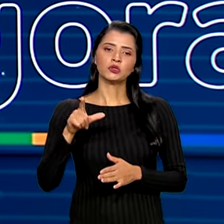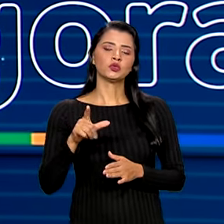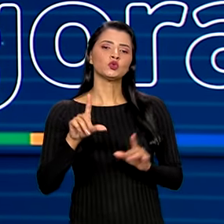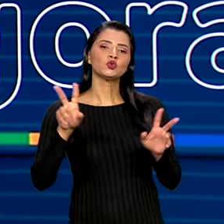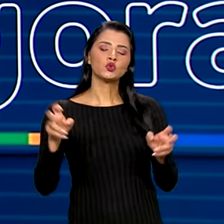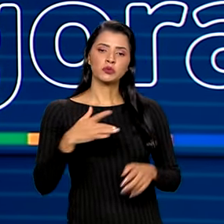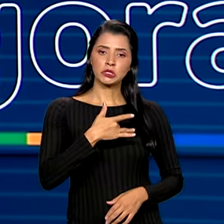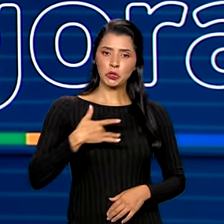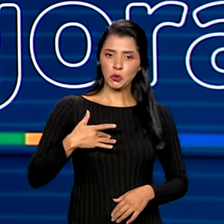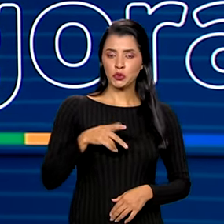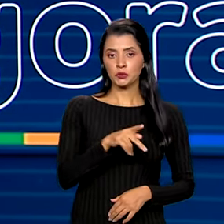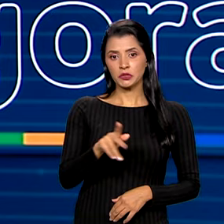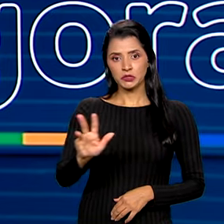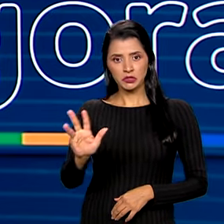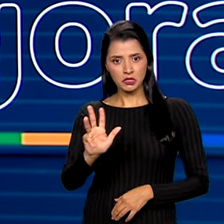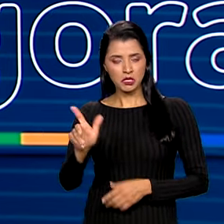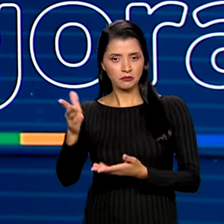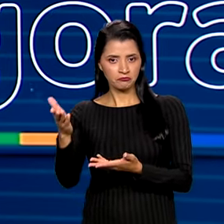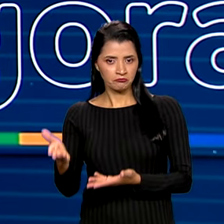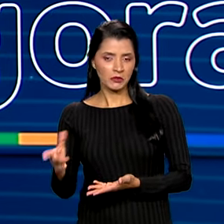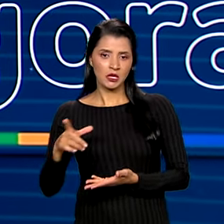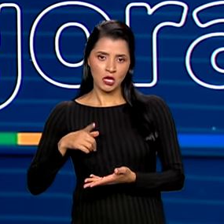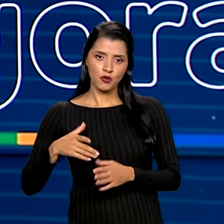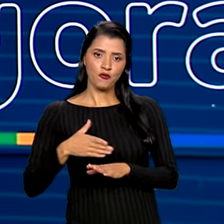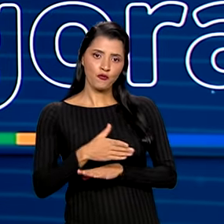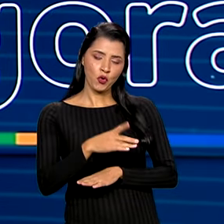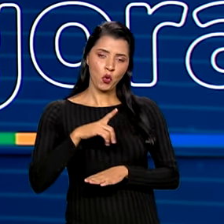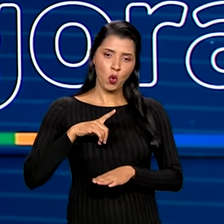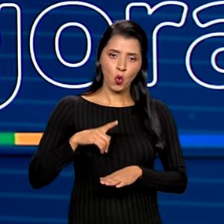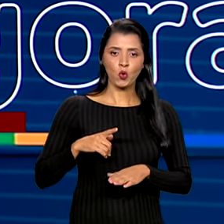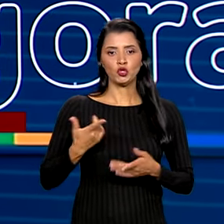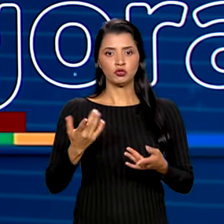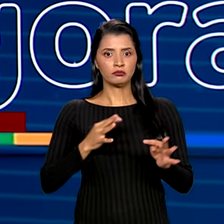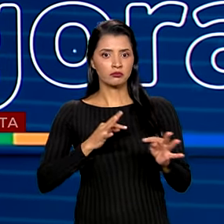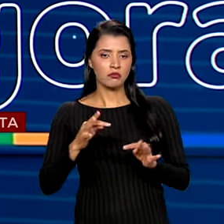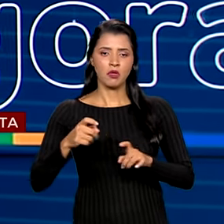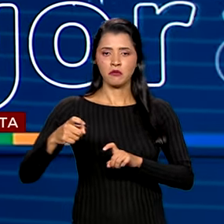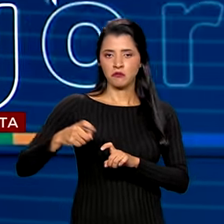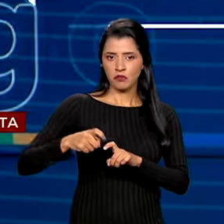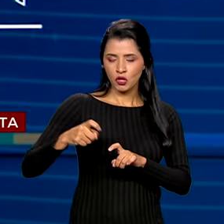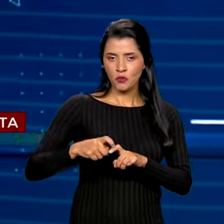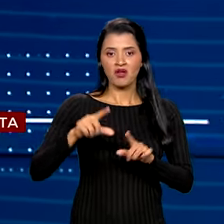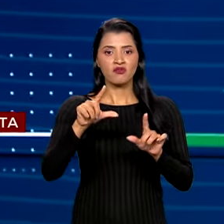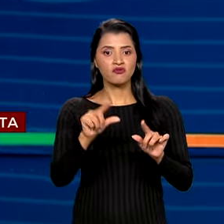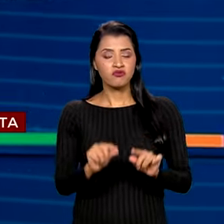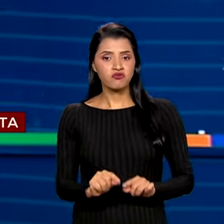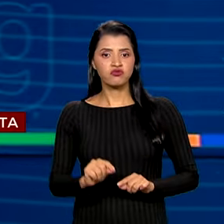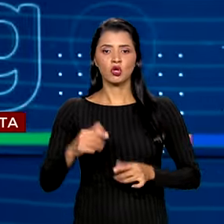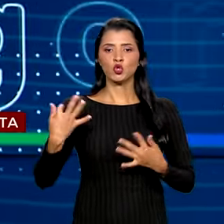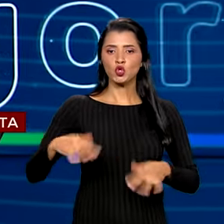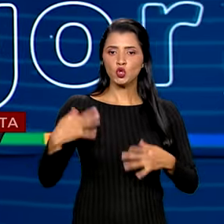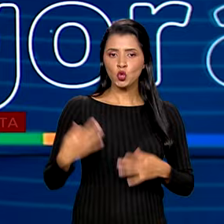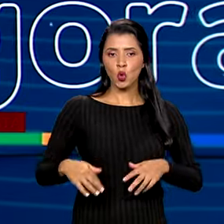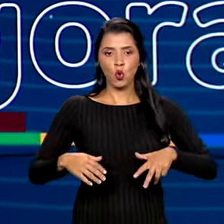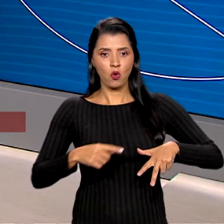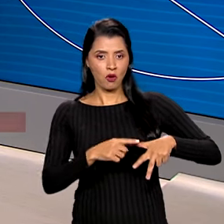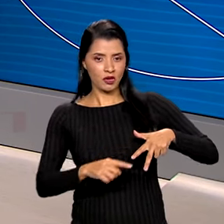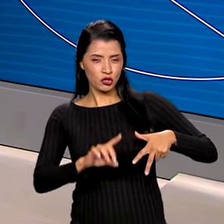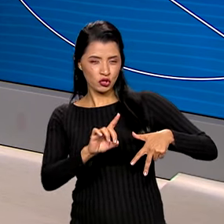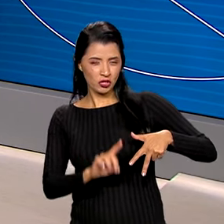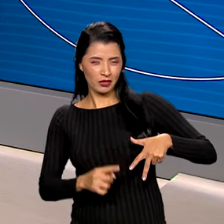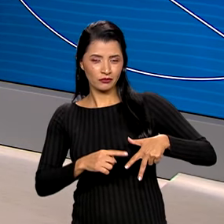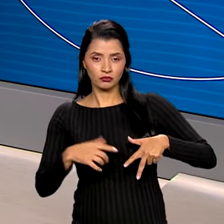saúde do presidente Lula. O presidente passou hoje por uma intervenção médica para alívio de tores na região do quadril direito.